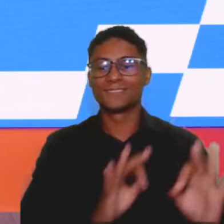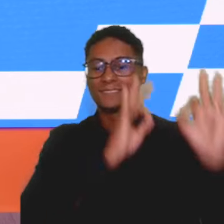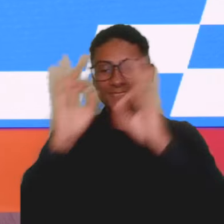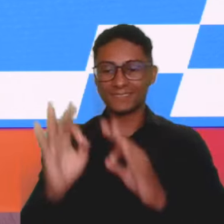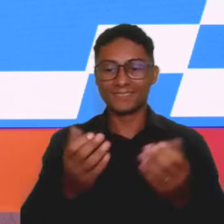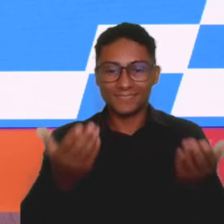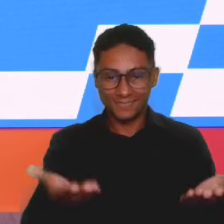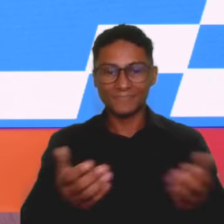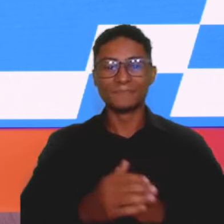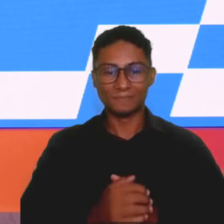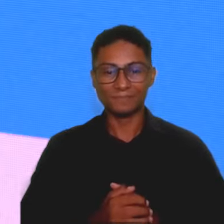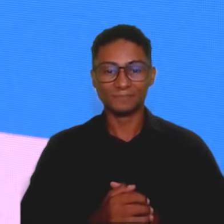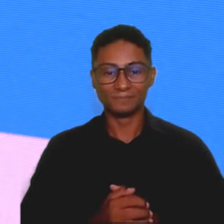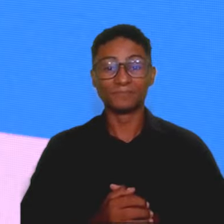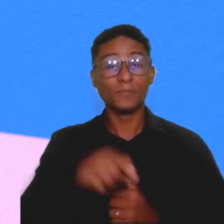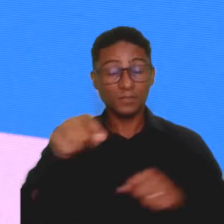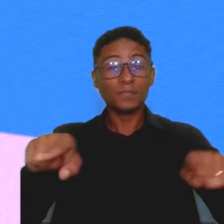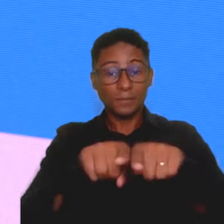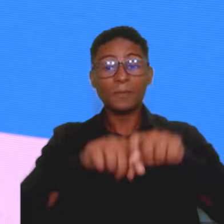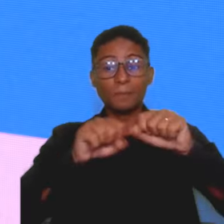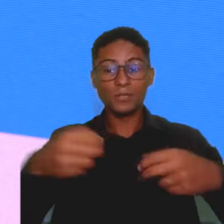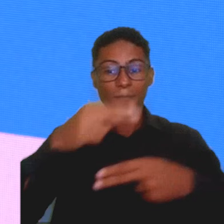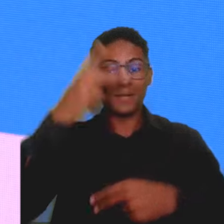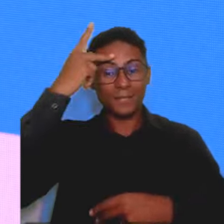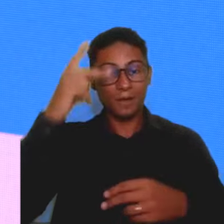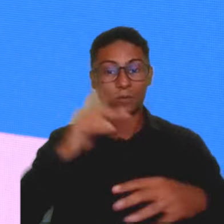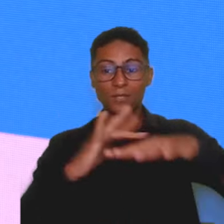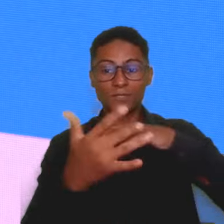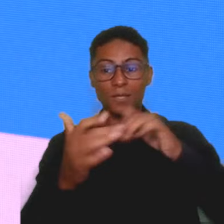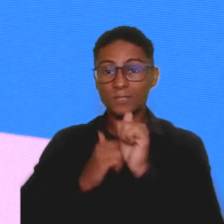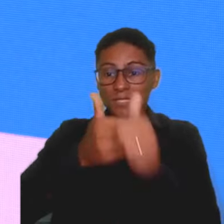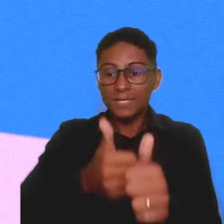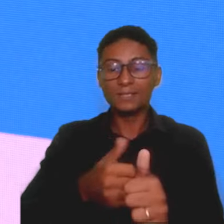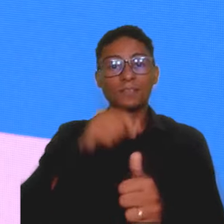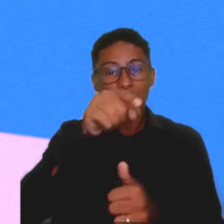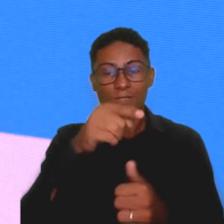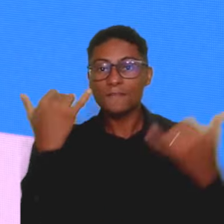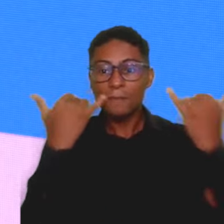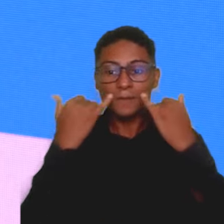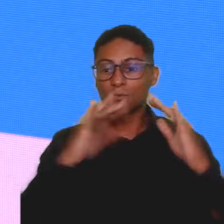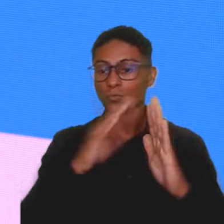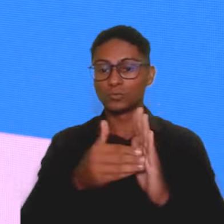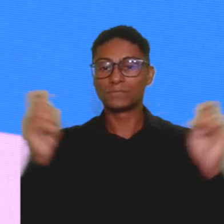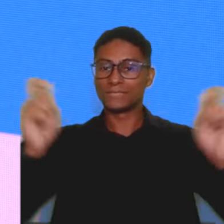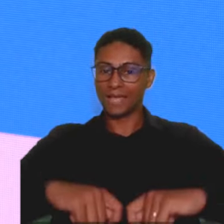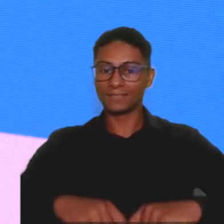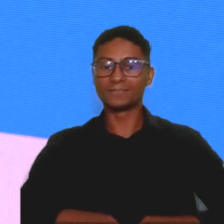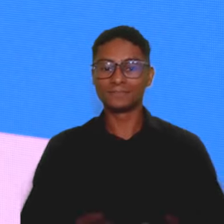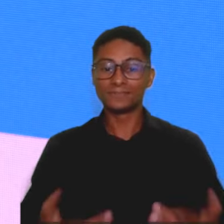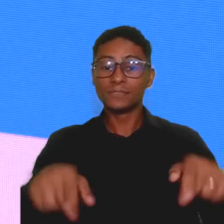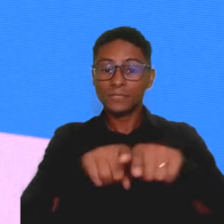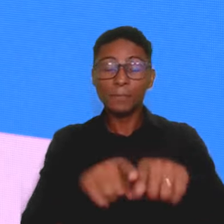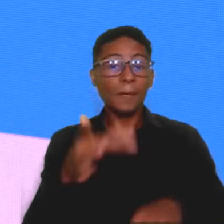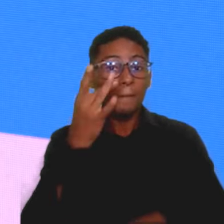mais uma edição do nosso programa. Acompanhe também o SEBRAE São Paulo nas redes sociais para ficar por dentro de todas as novidades. Nos procure de